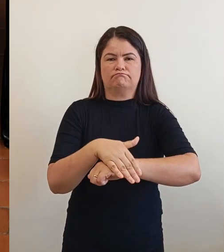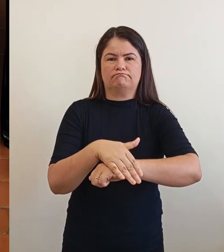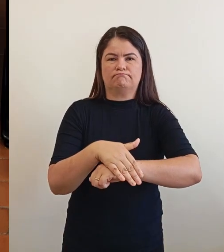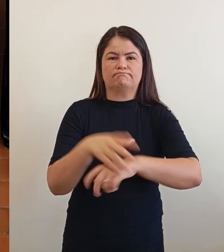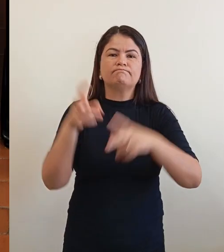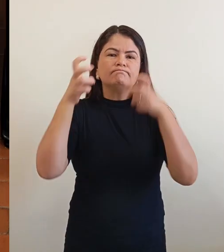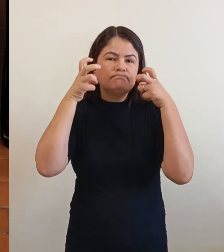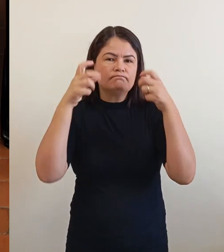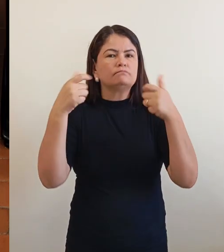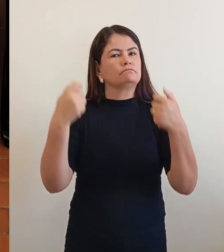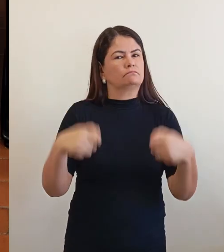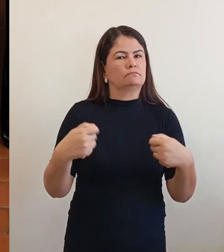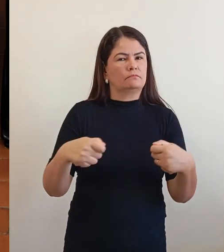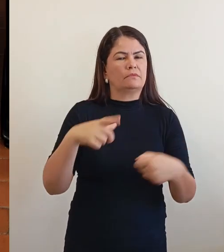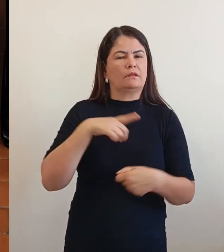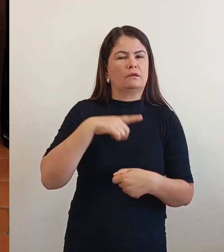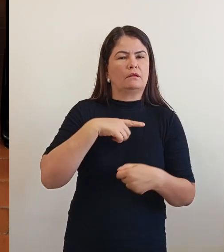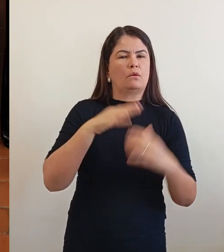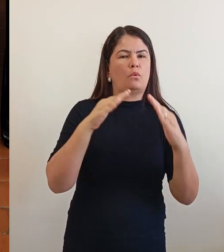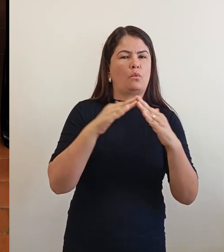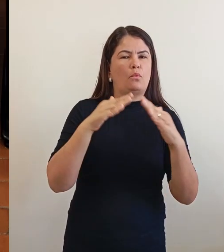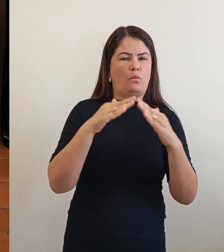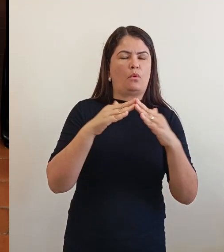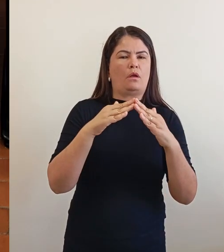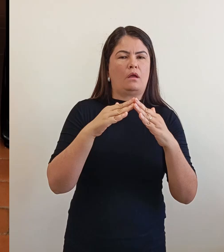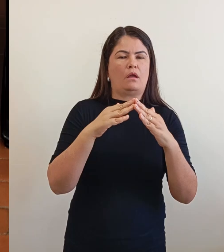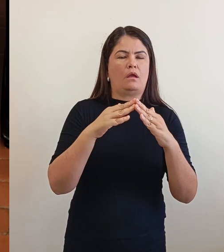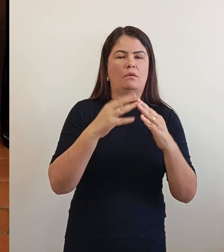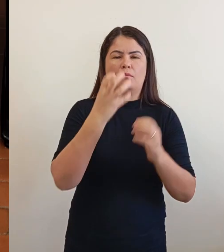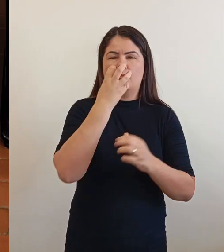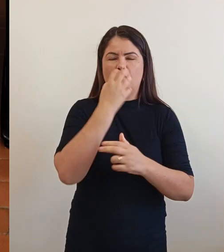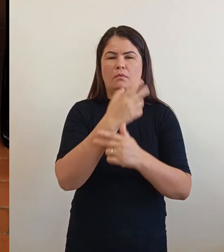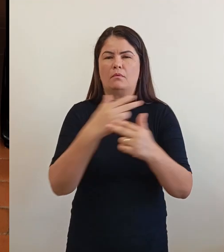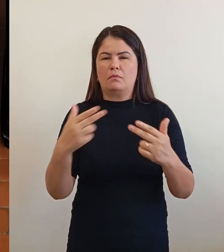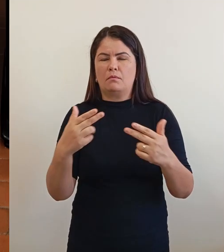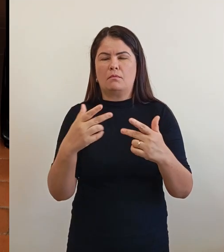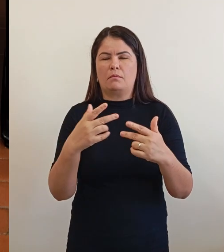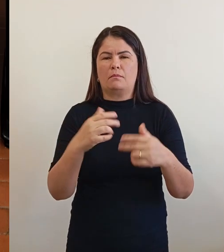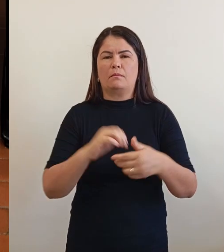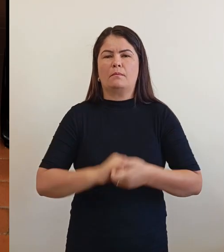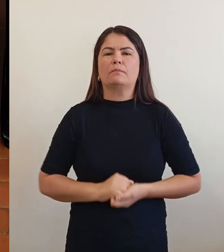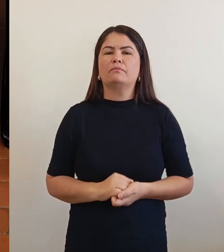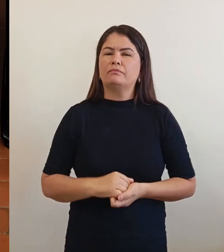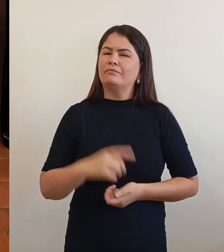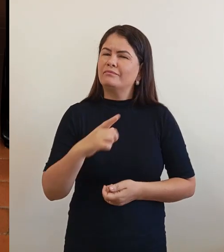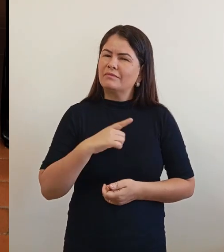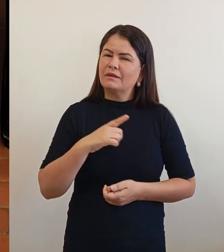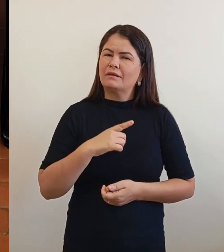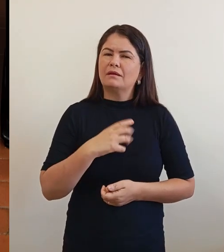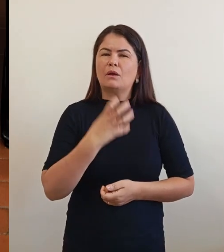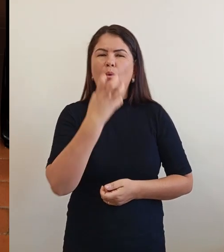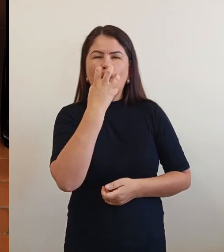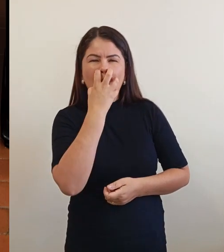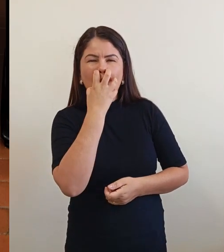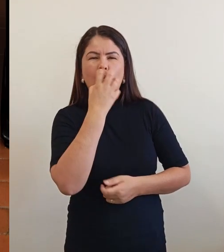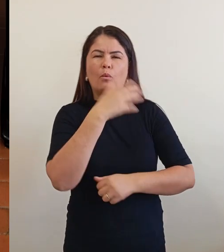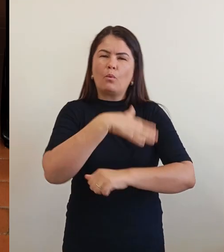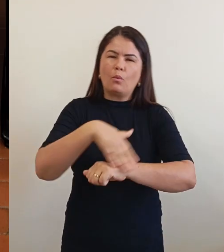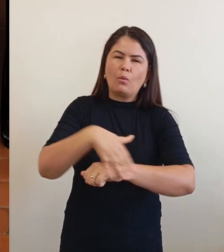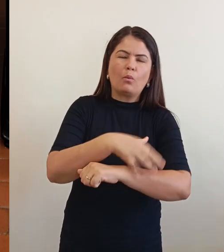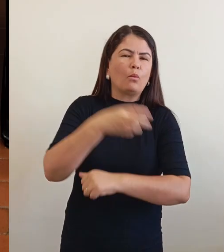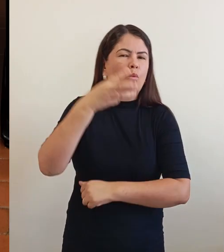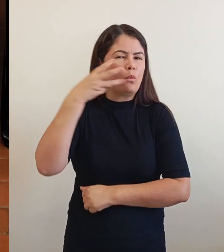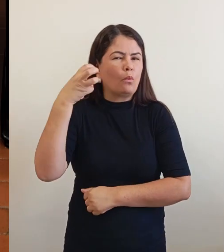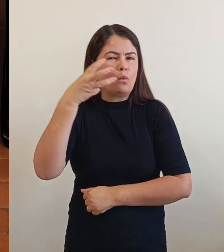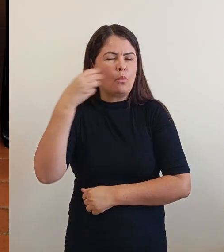precisa de ter um abrigo também para esses animais. Tem muitos cachorros nas ruas, gatos, e